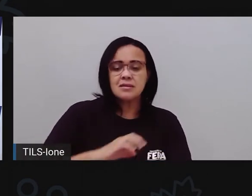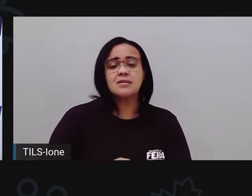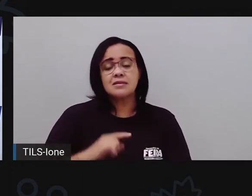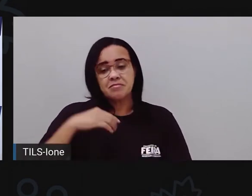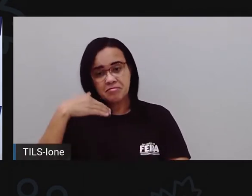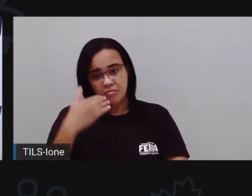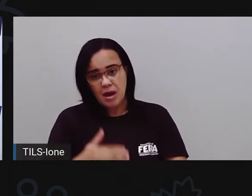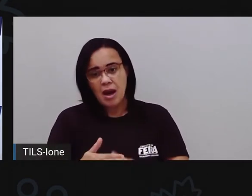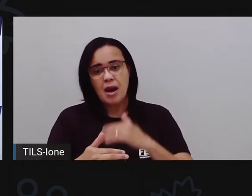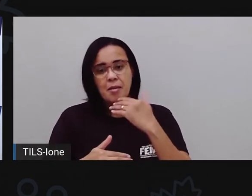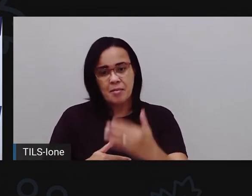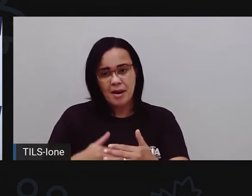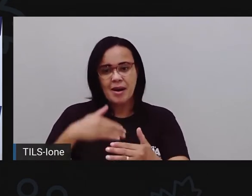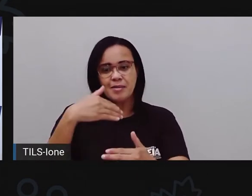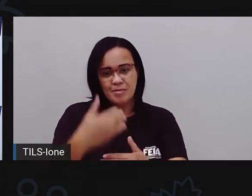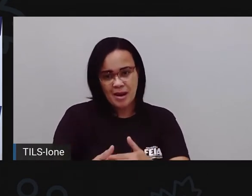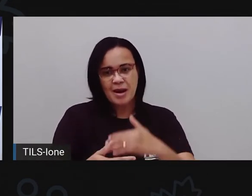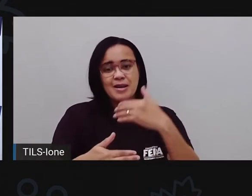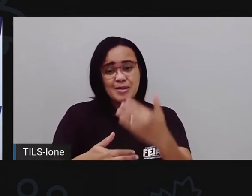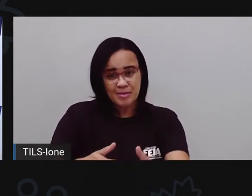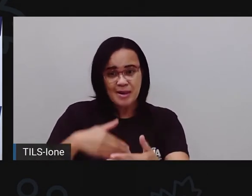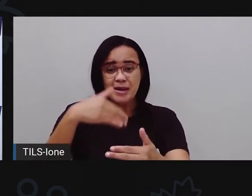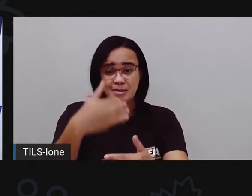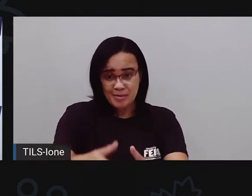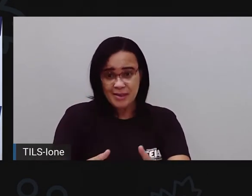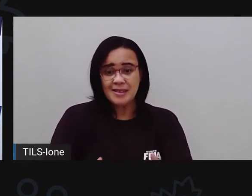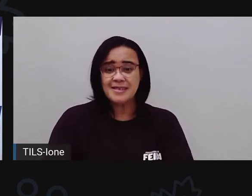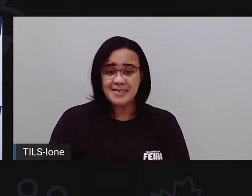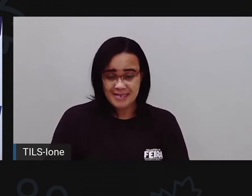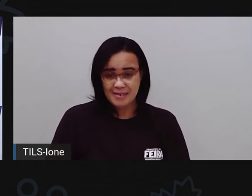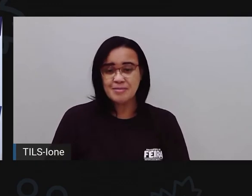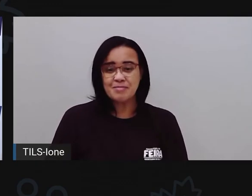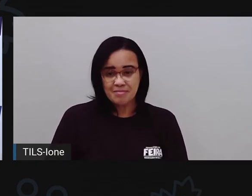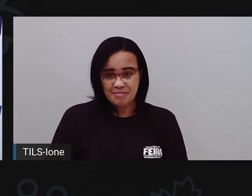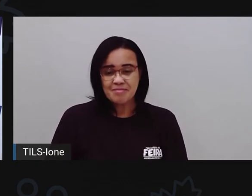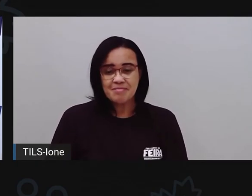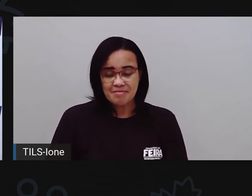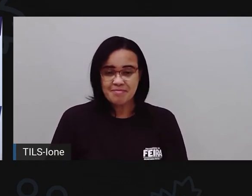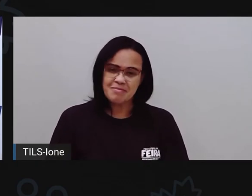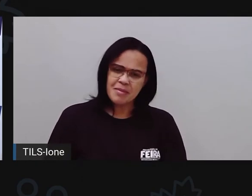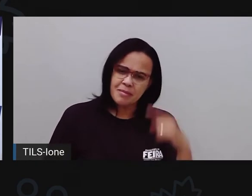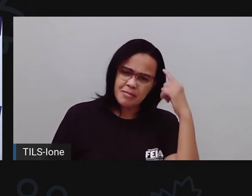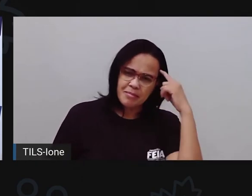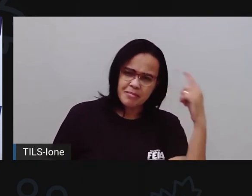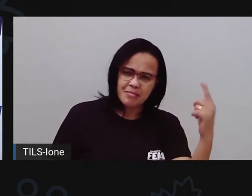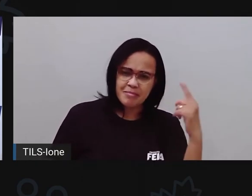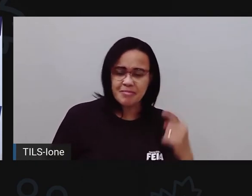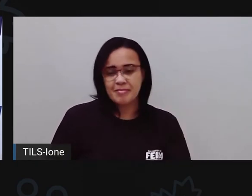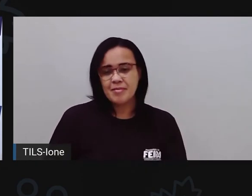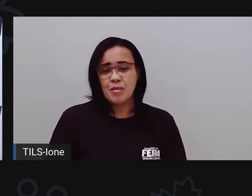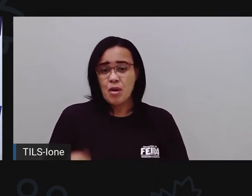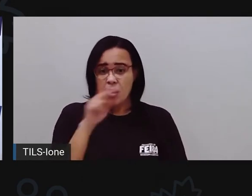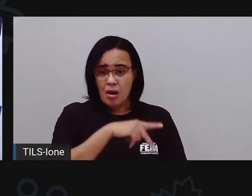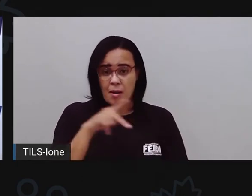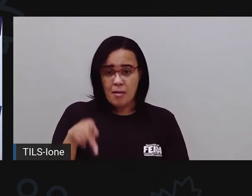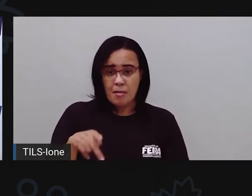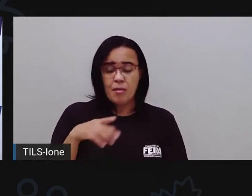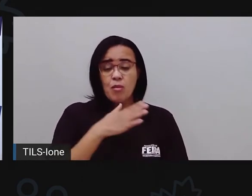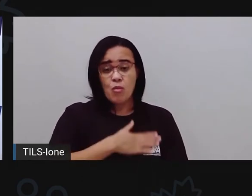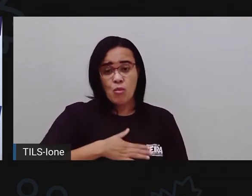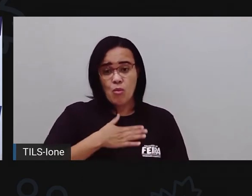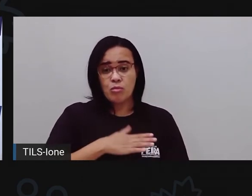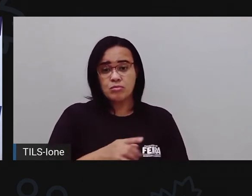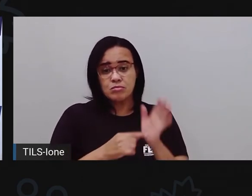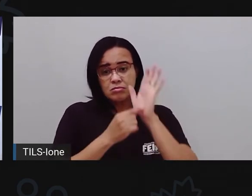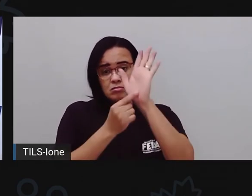levando a outra, né? E aí, pensando nisso, a Pró gostaria de mostrar pra vocês aqui